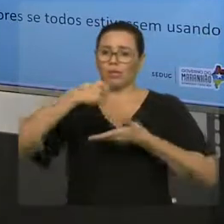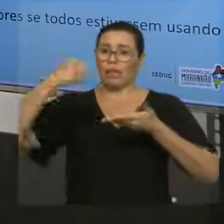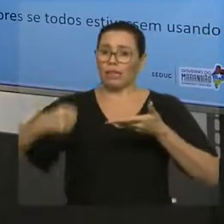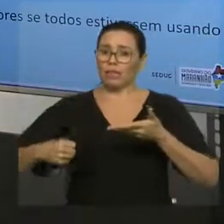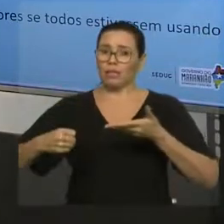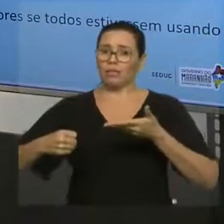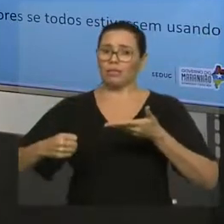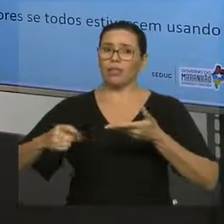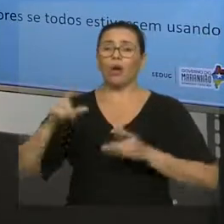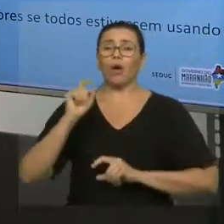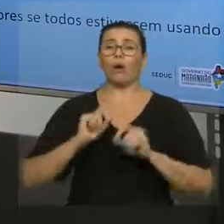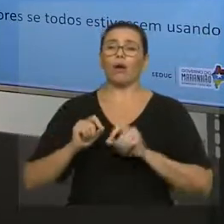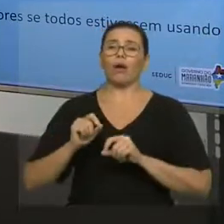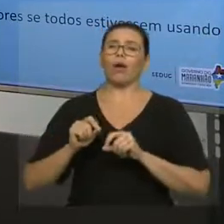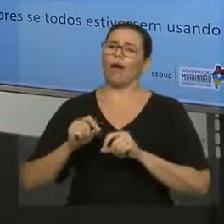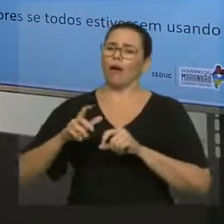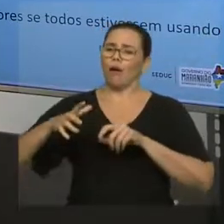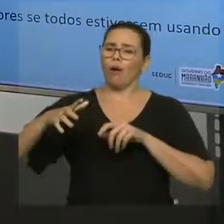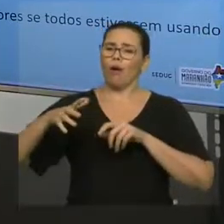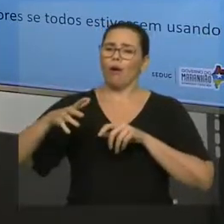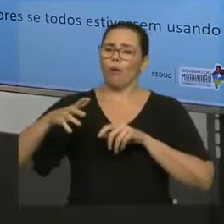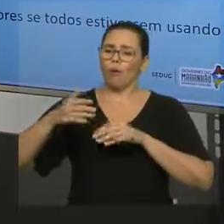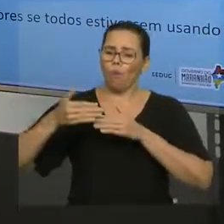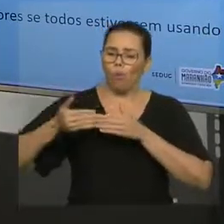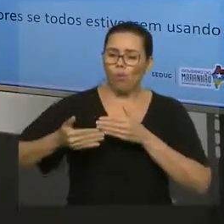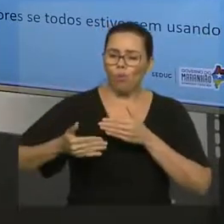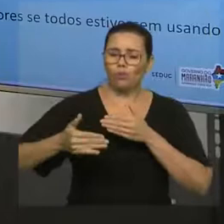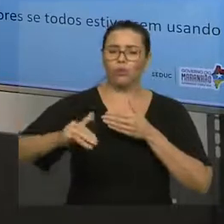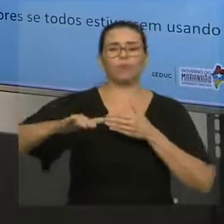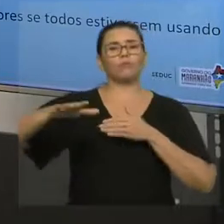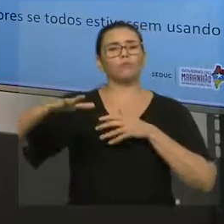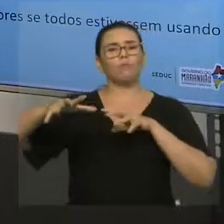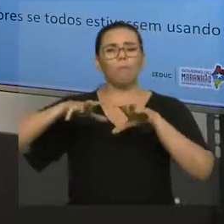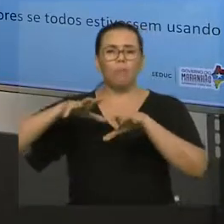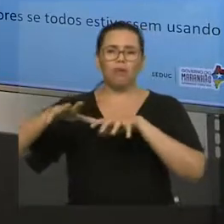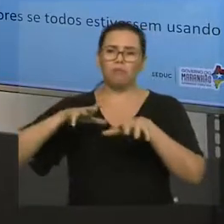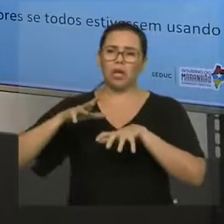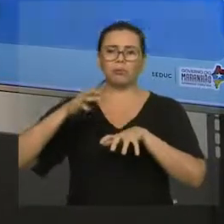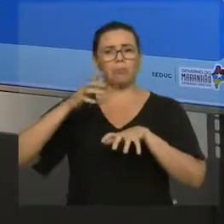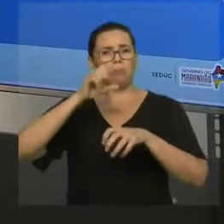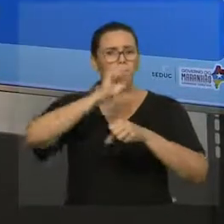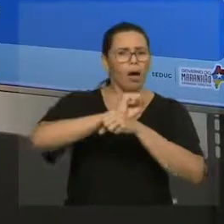a tendência natural dele de permanecer naquele estado de movimento.